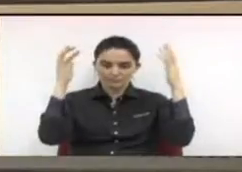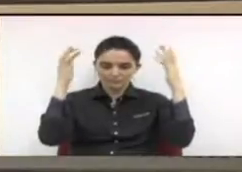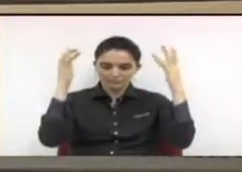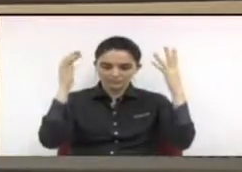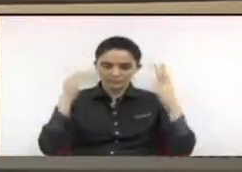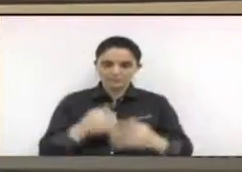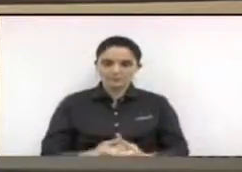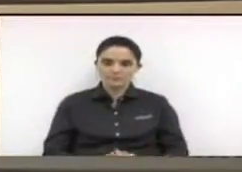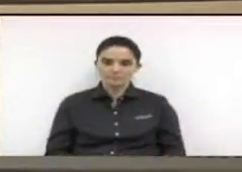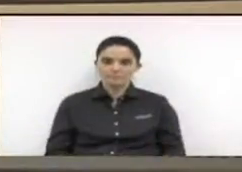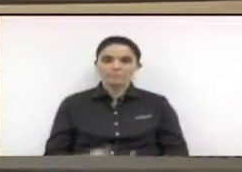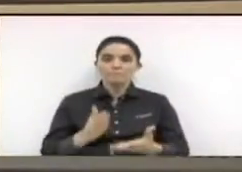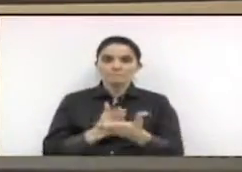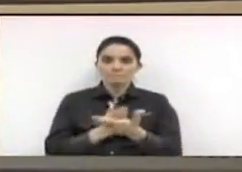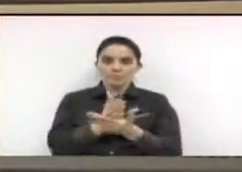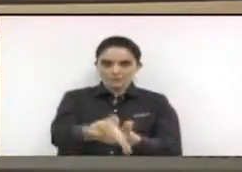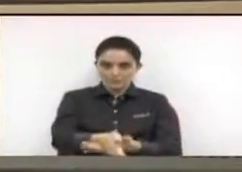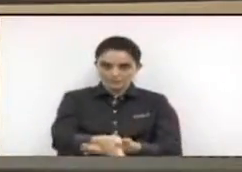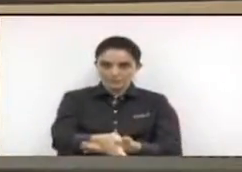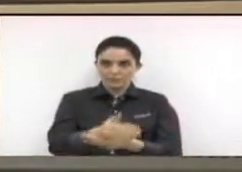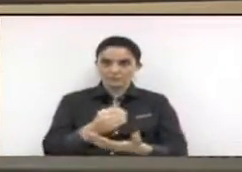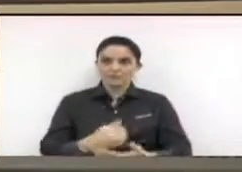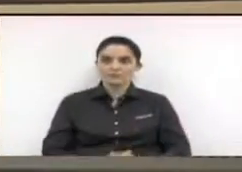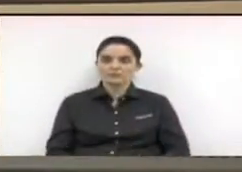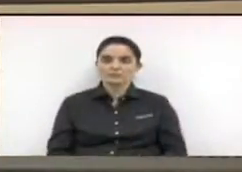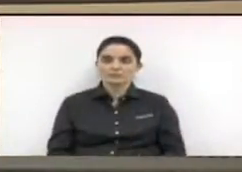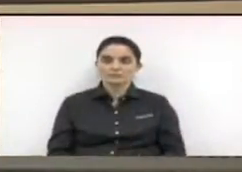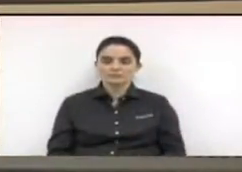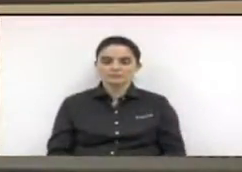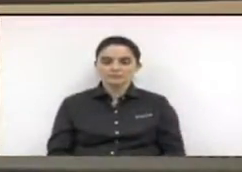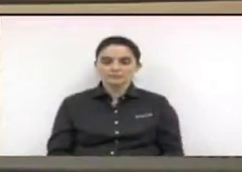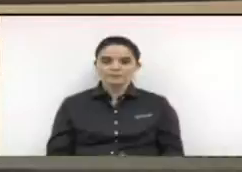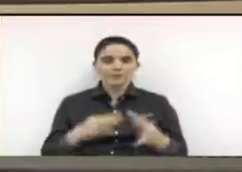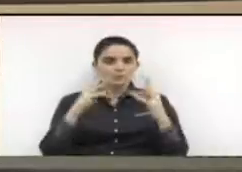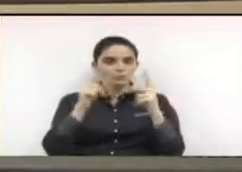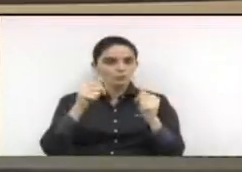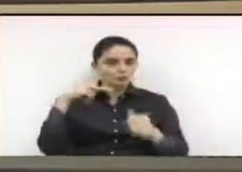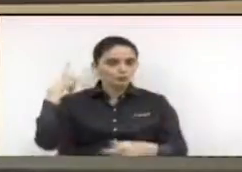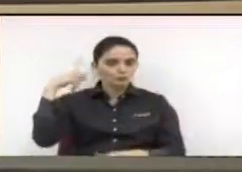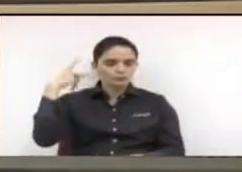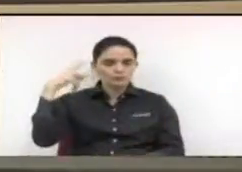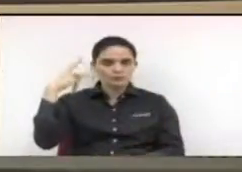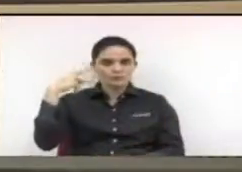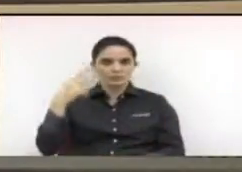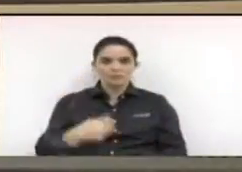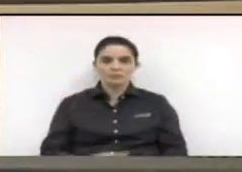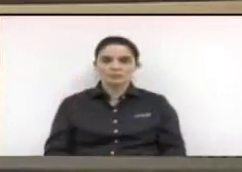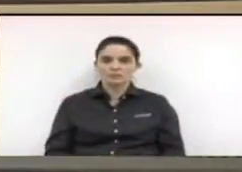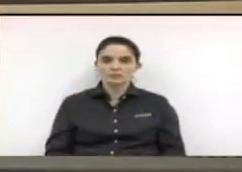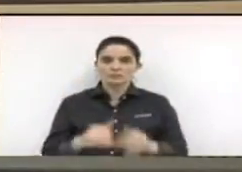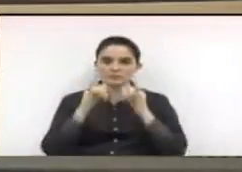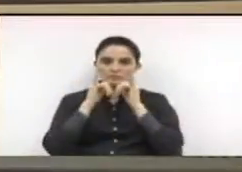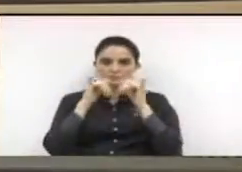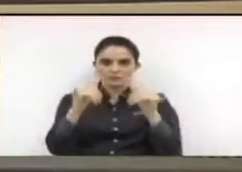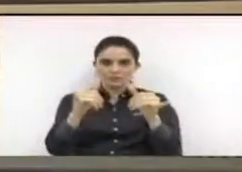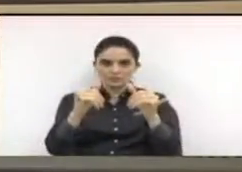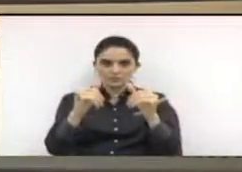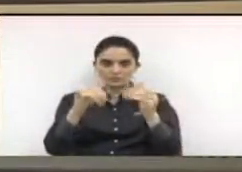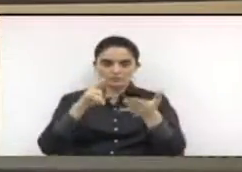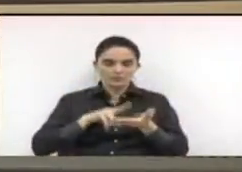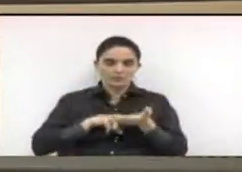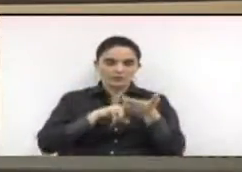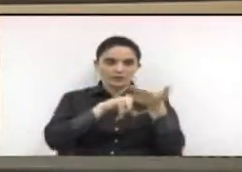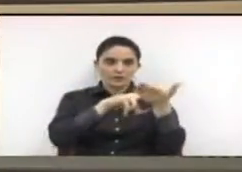a moção foi aprovada com voto favorável de todos os vereadores comunico a todos que a moção será